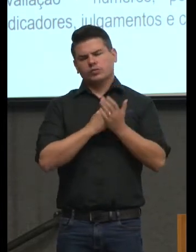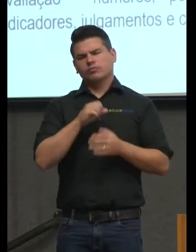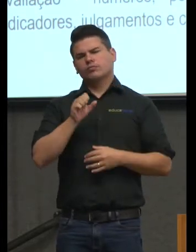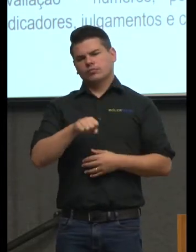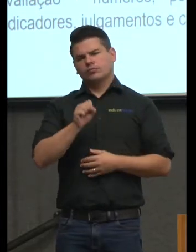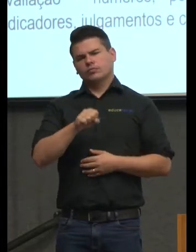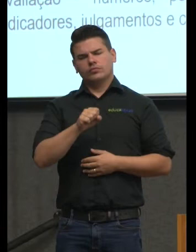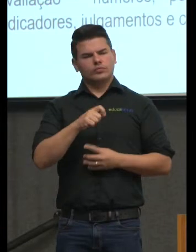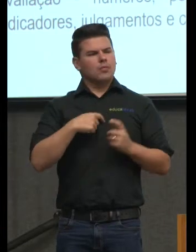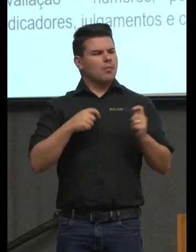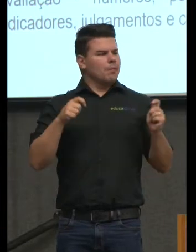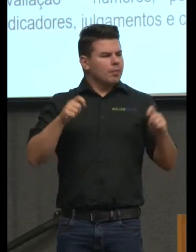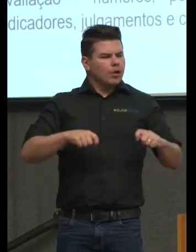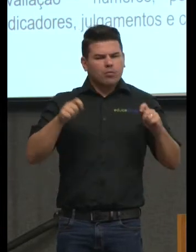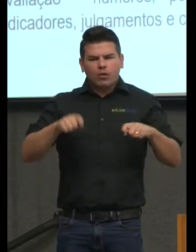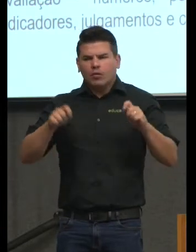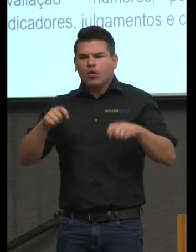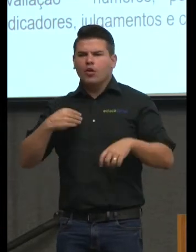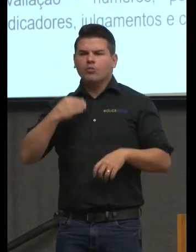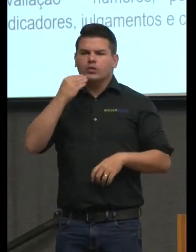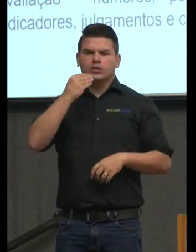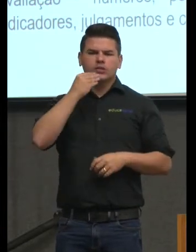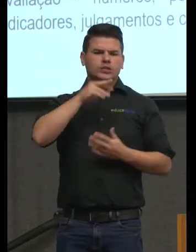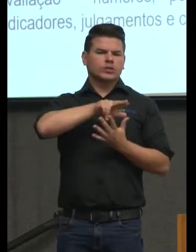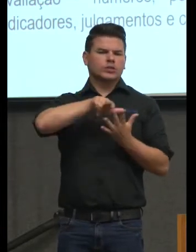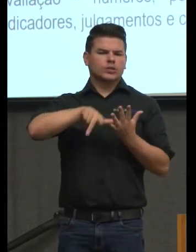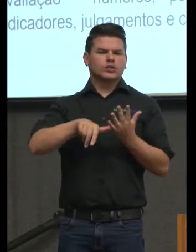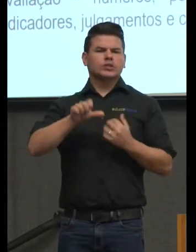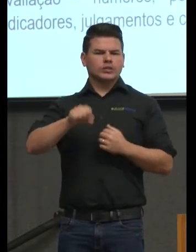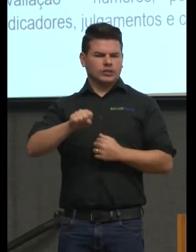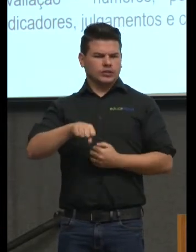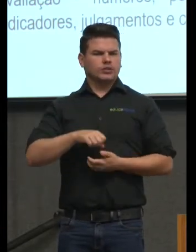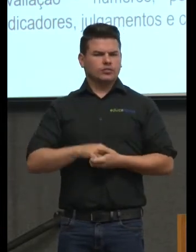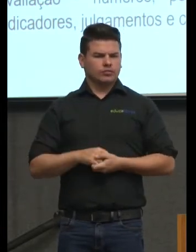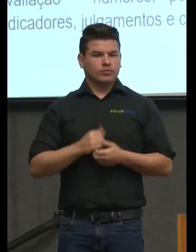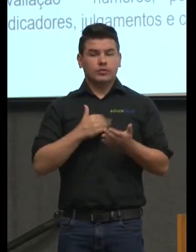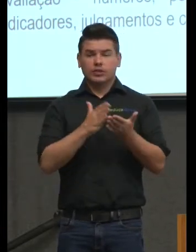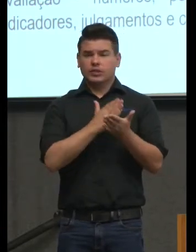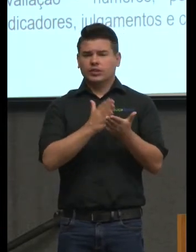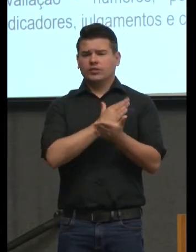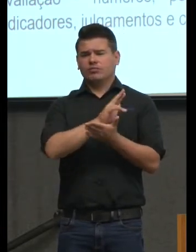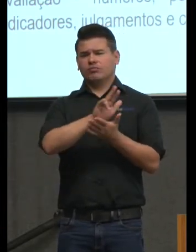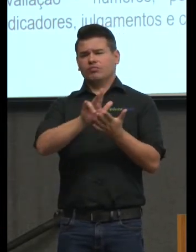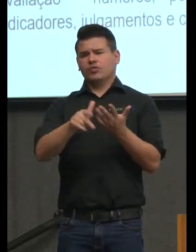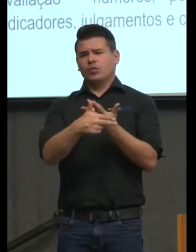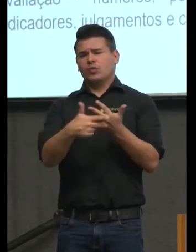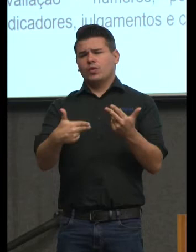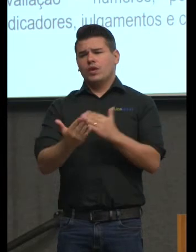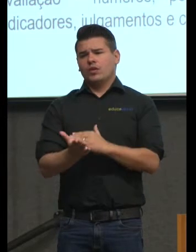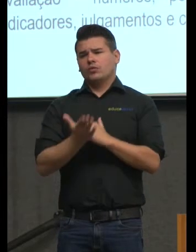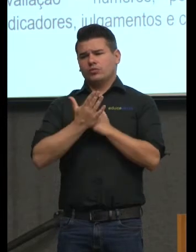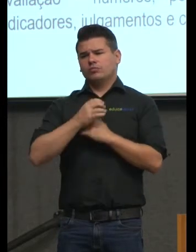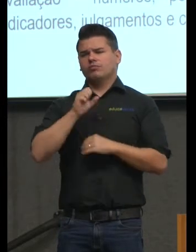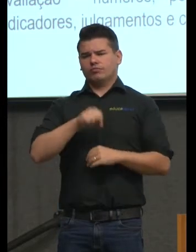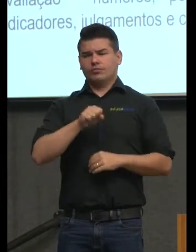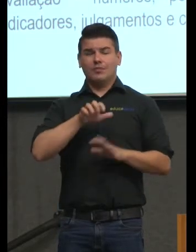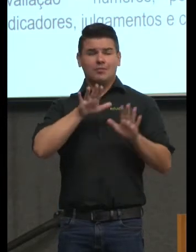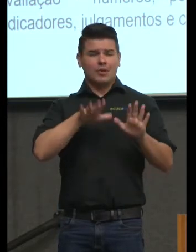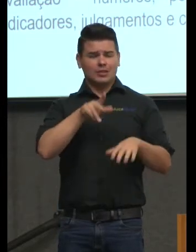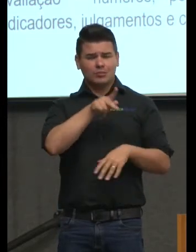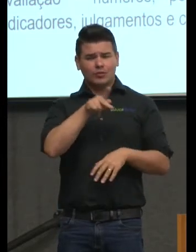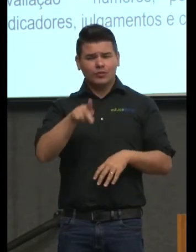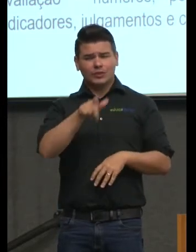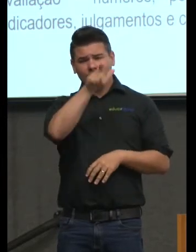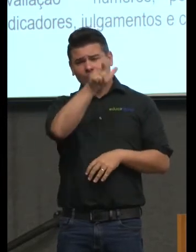possibilitam muitas coisas né livros e outros recursos didáticos mas o professor